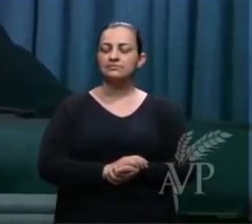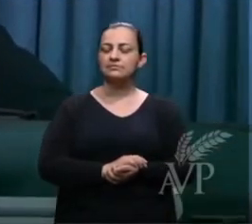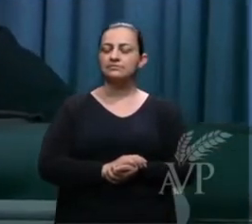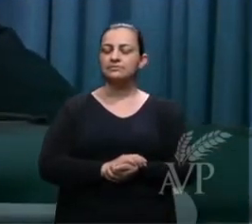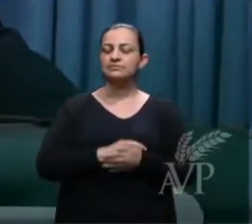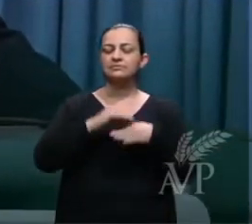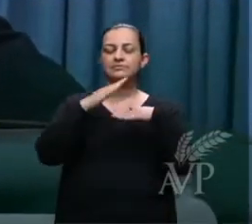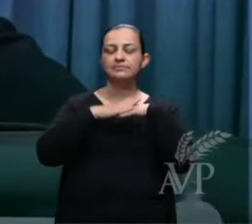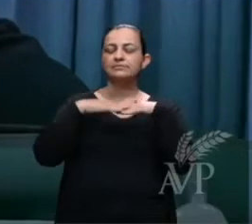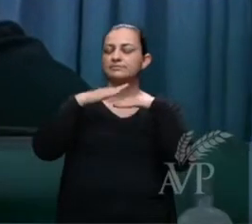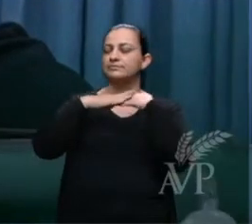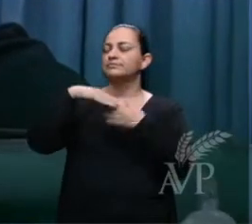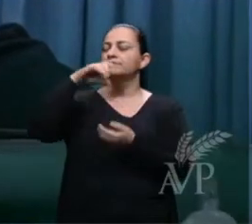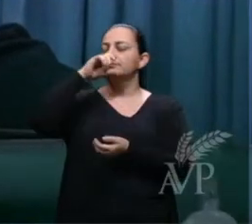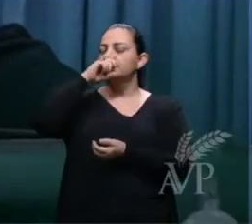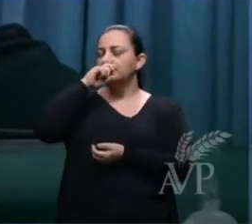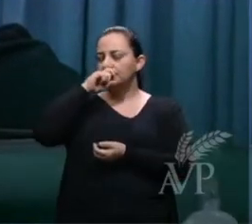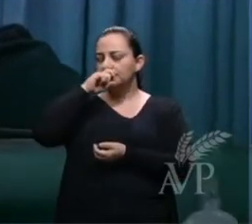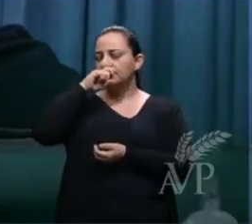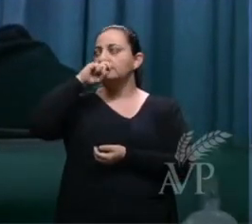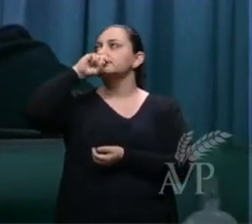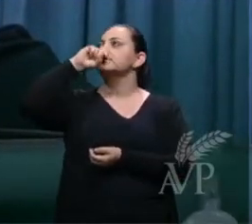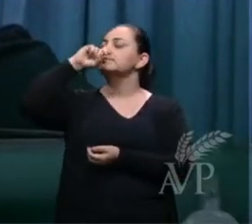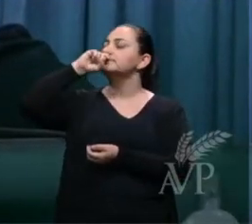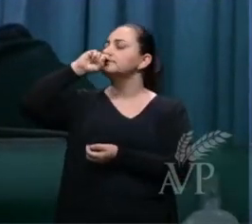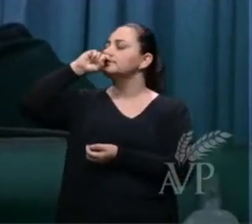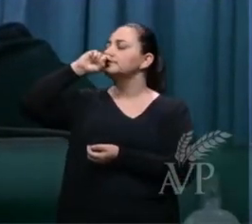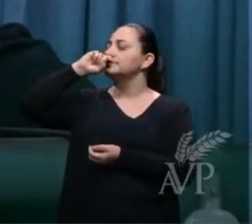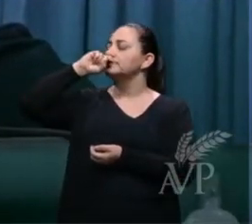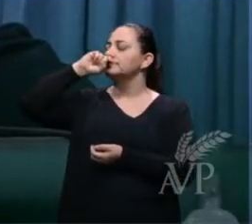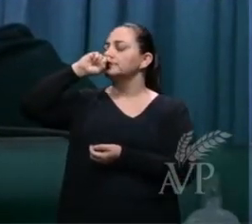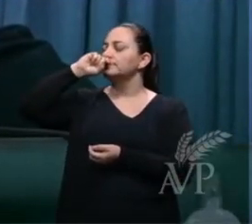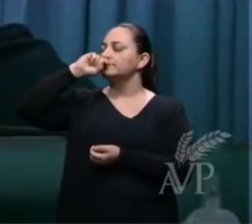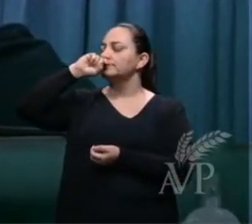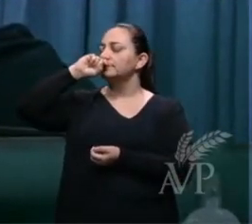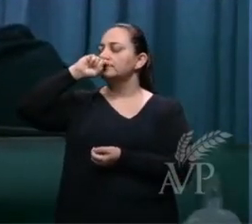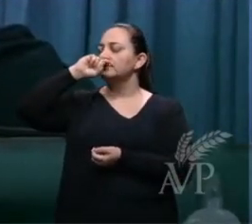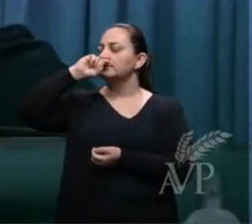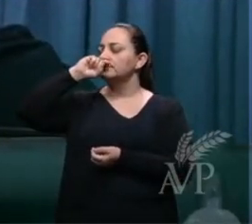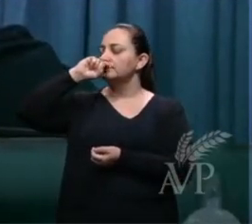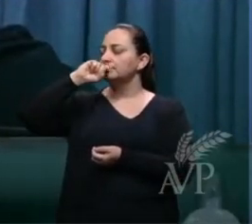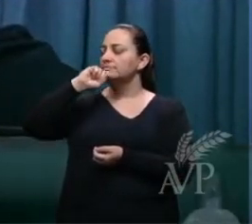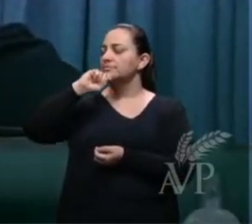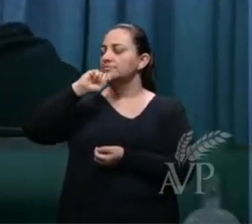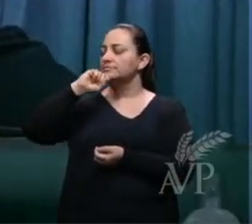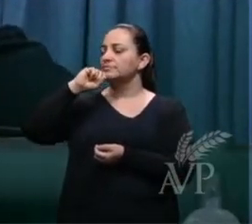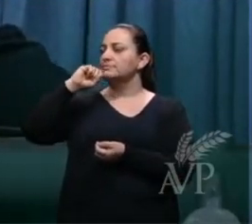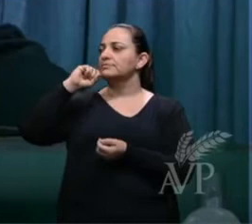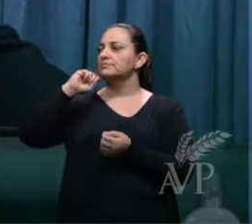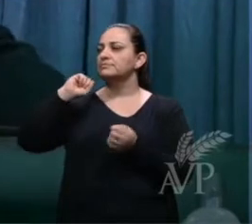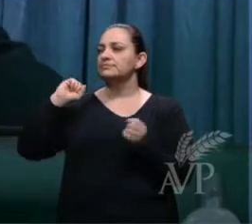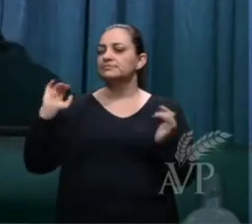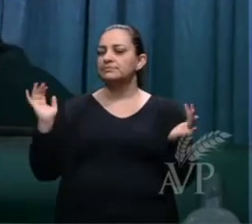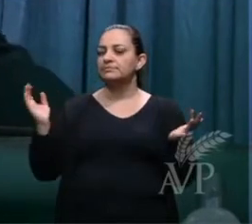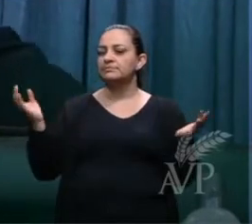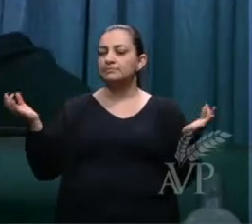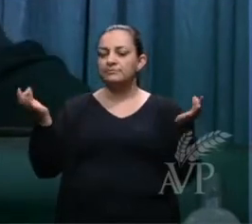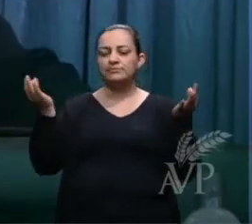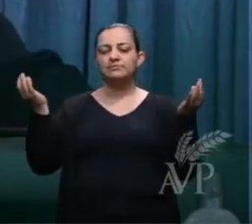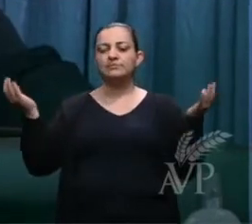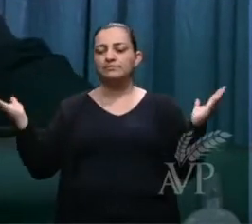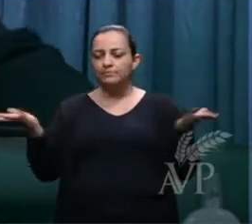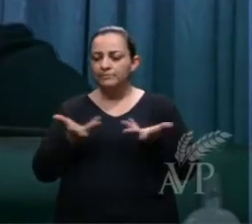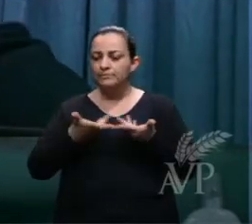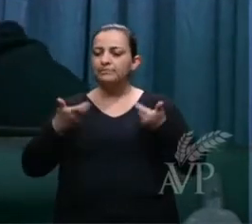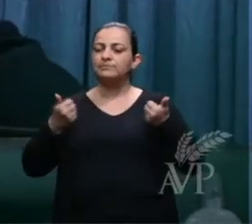Preciosíssimo Pai, é um grande privilégio que o Senhor nos